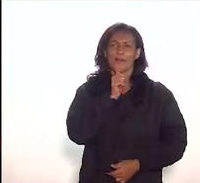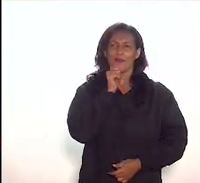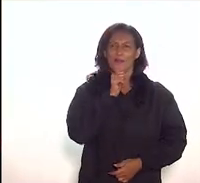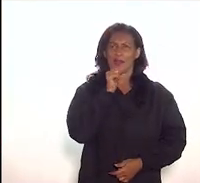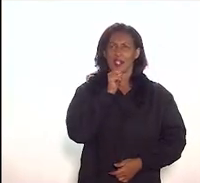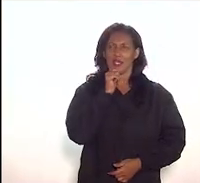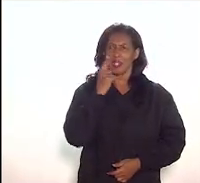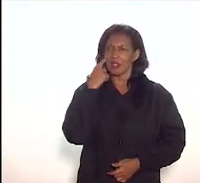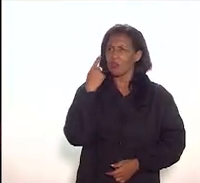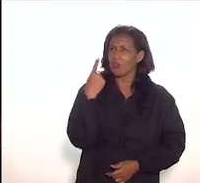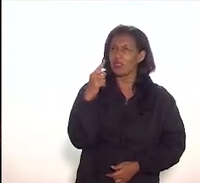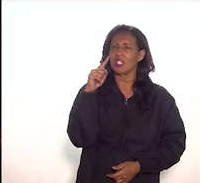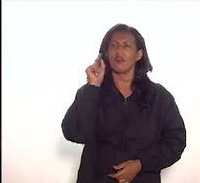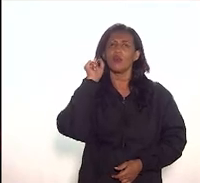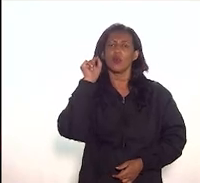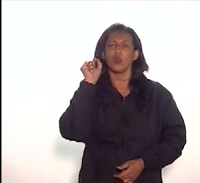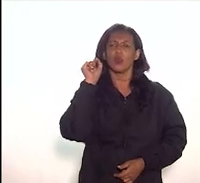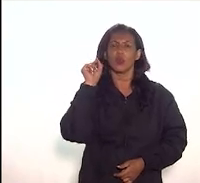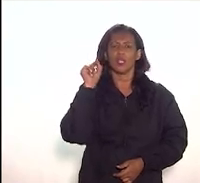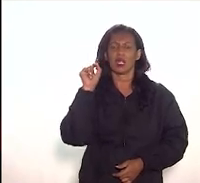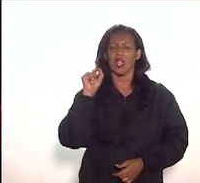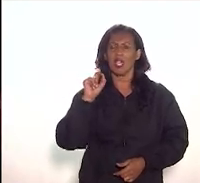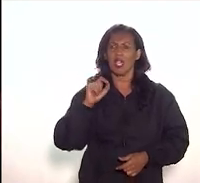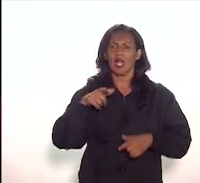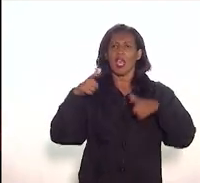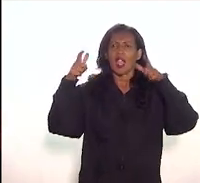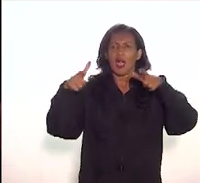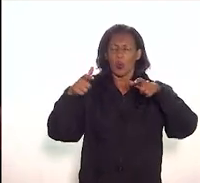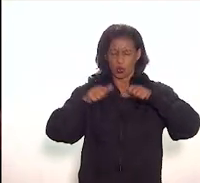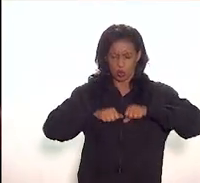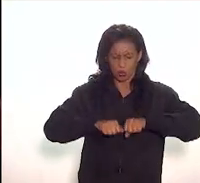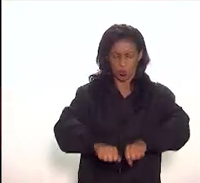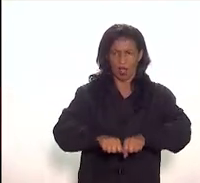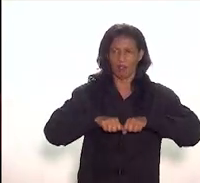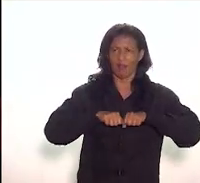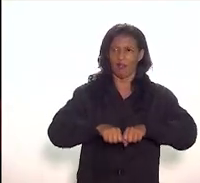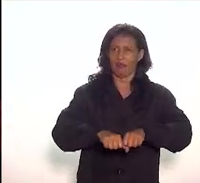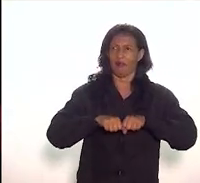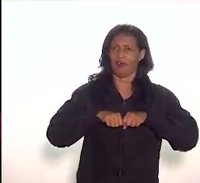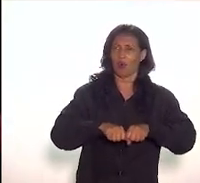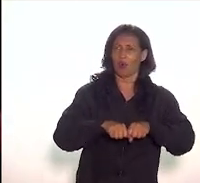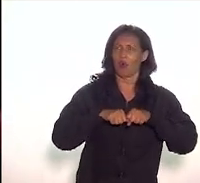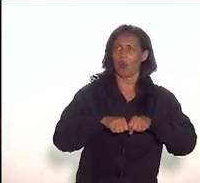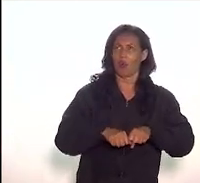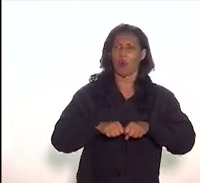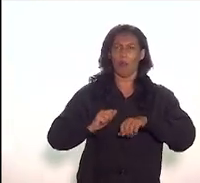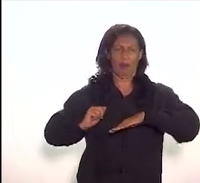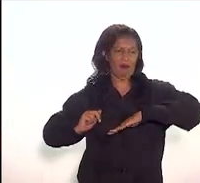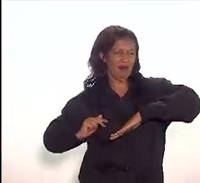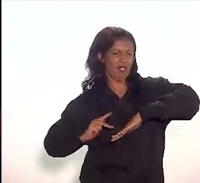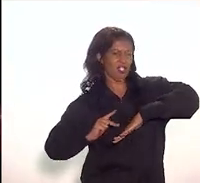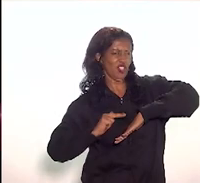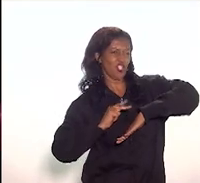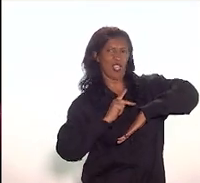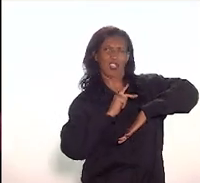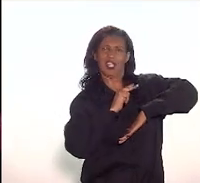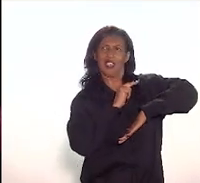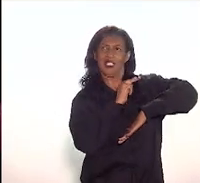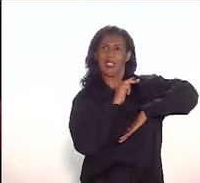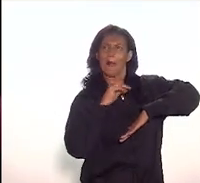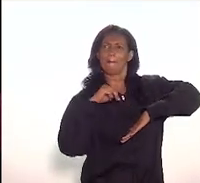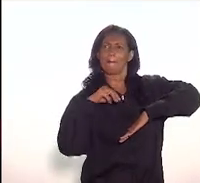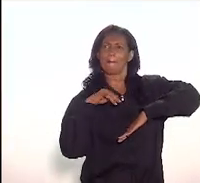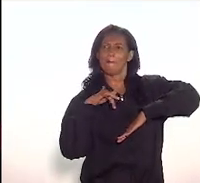vestígios dos escravos os tanques onde eles lavavam as roupas tem um campanário tem escadaria de mármore por dentro da